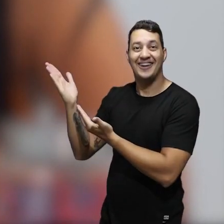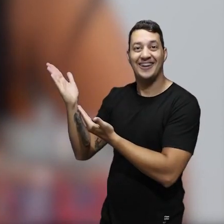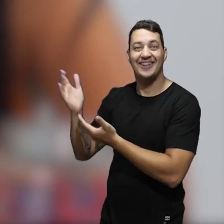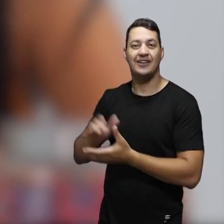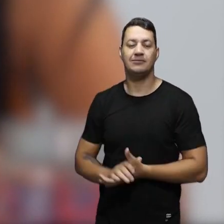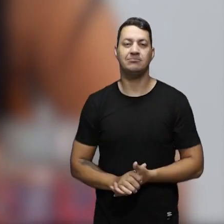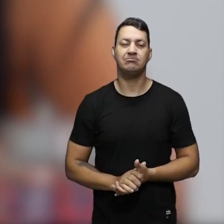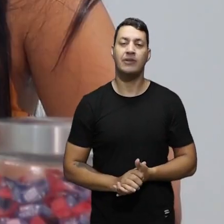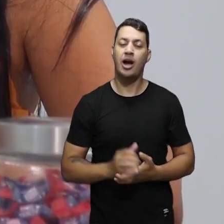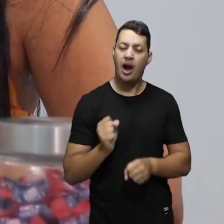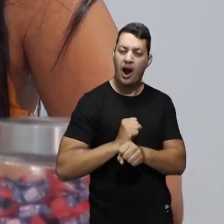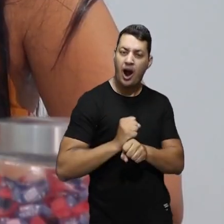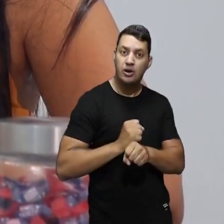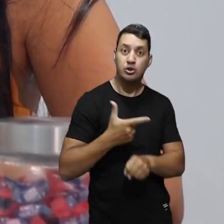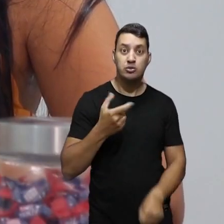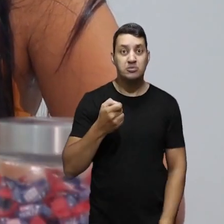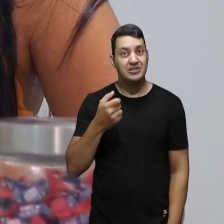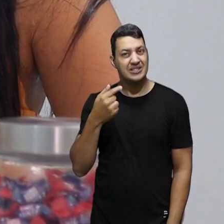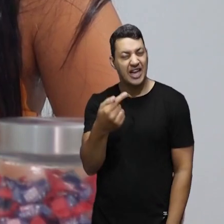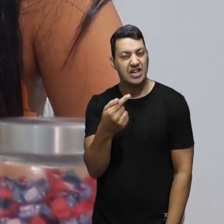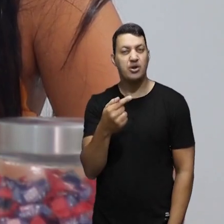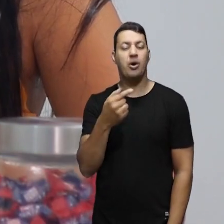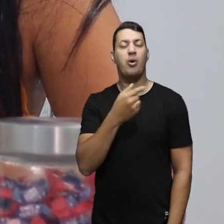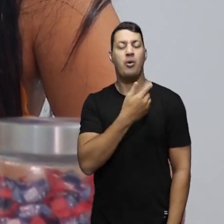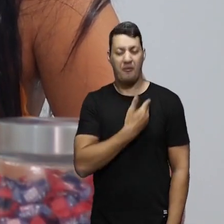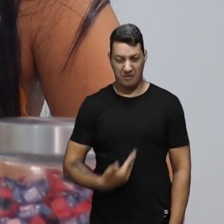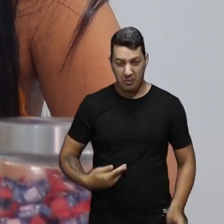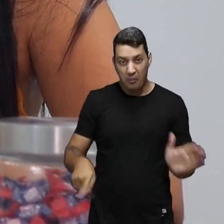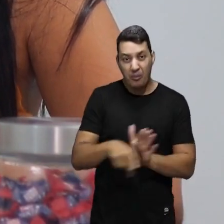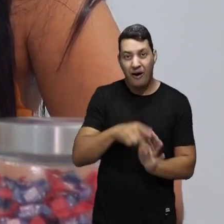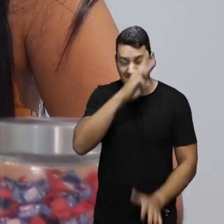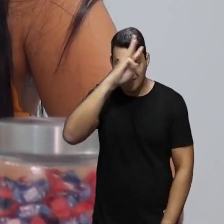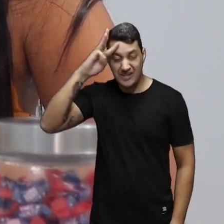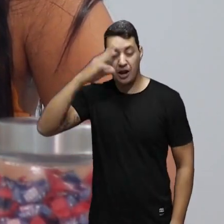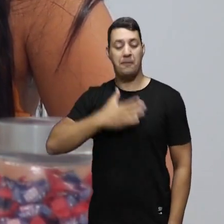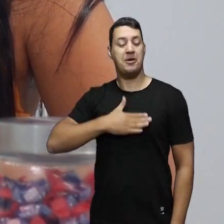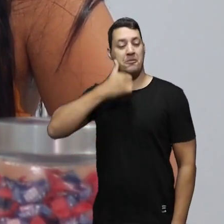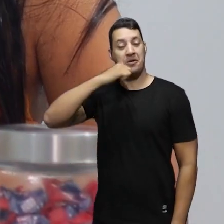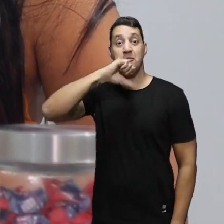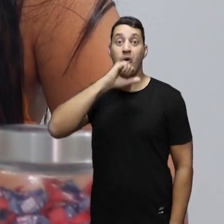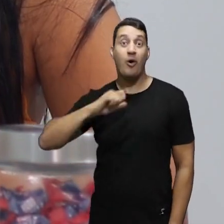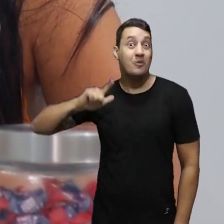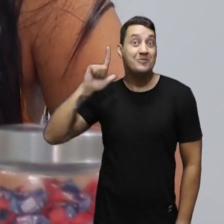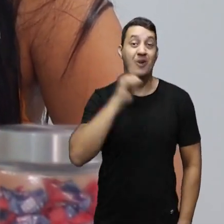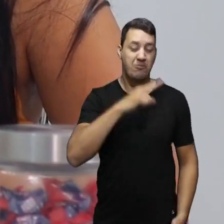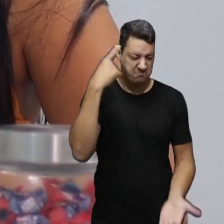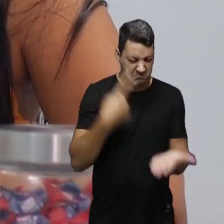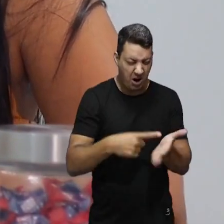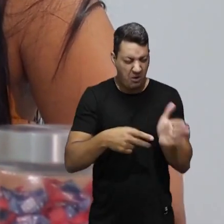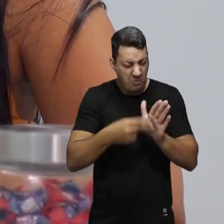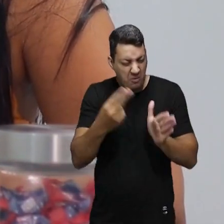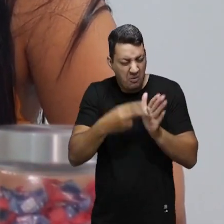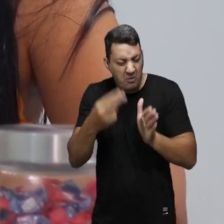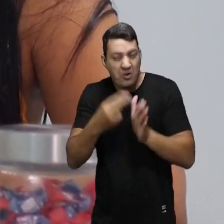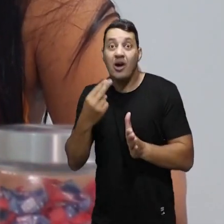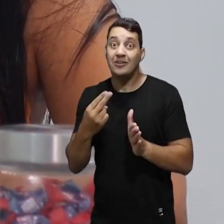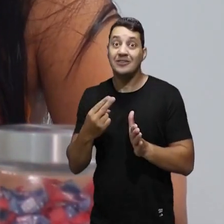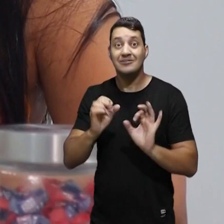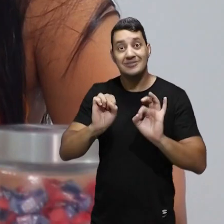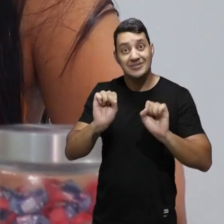quem está falando. Em 2017, pelo governo do Vaguinho, a minha mãe conseguiu uma cirurgia de